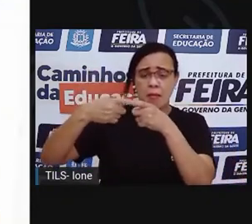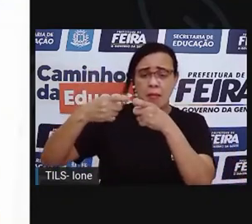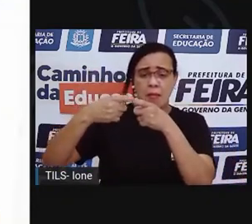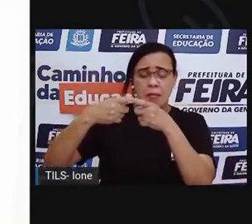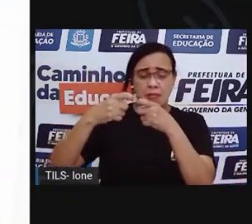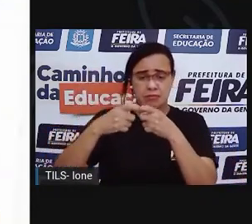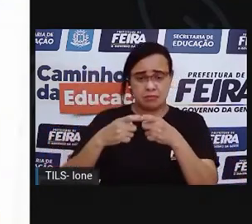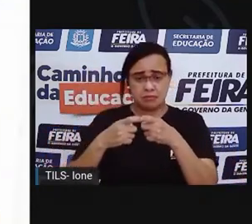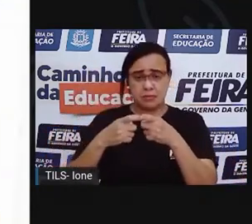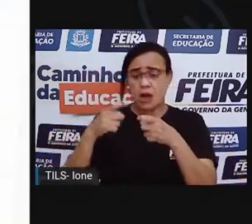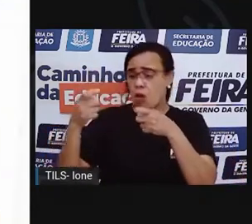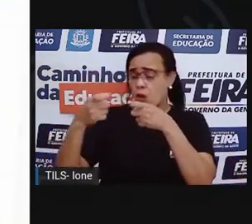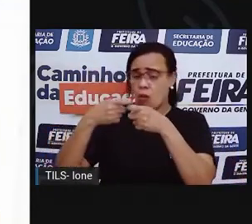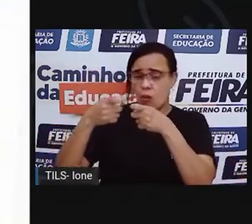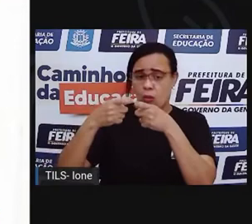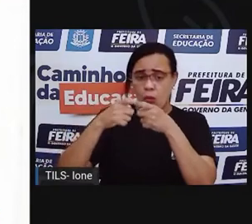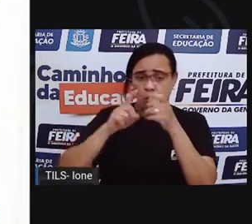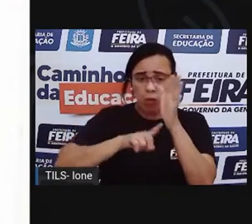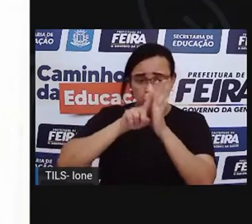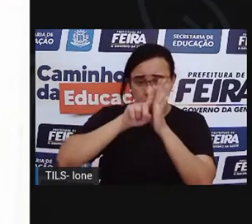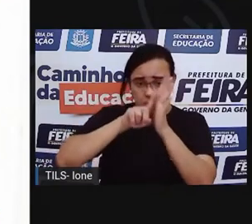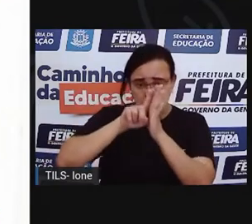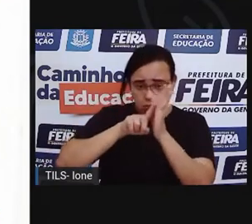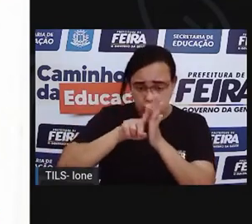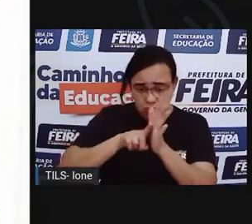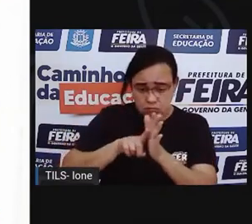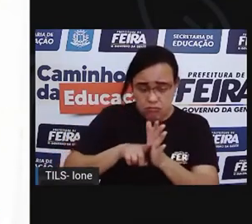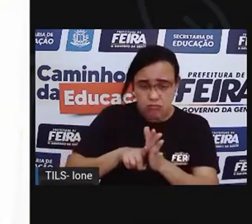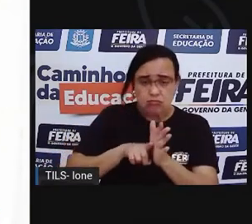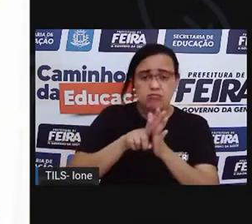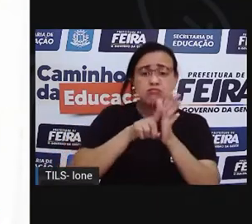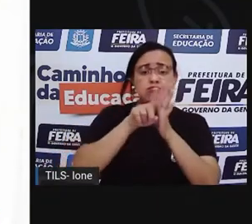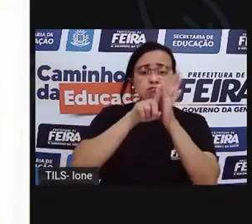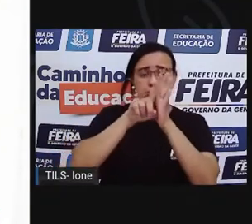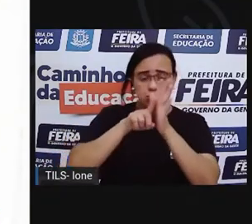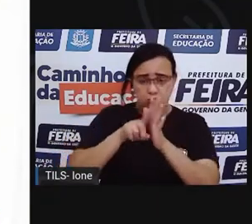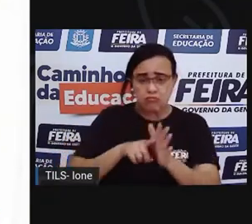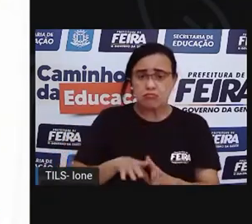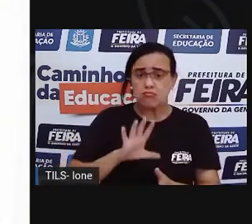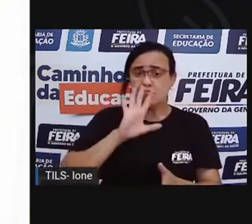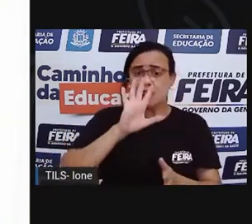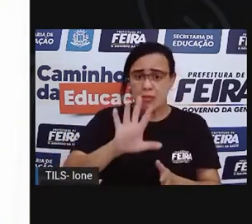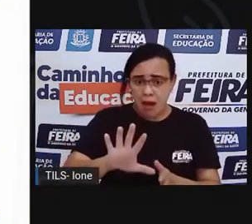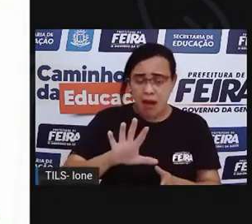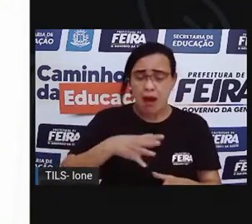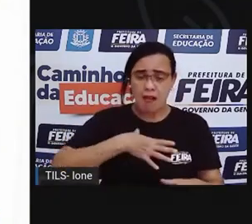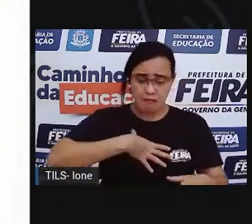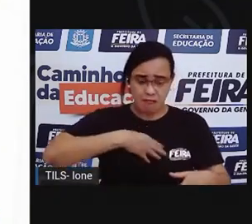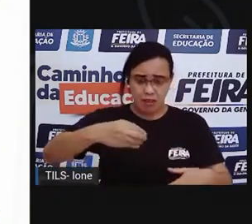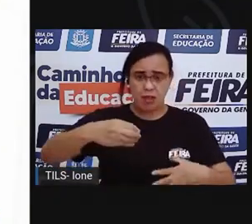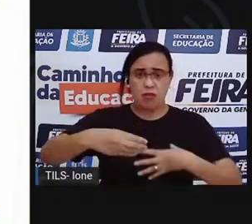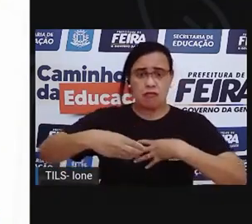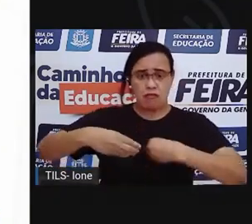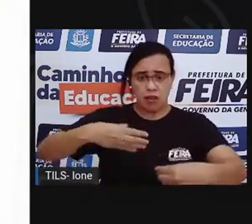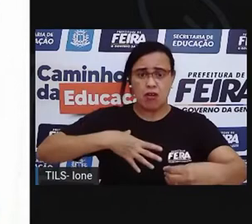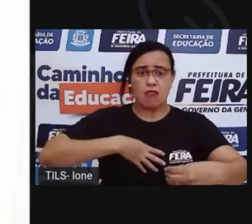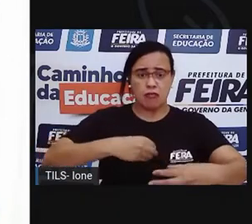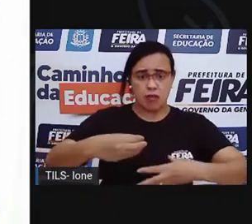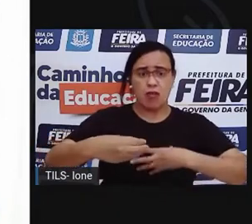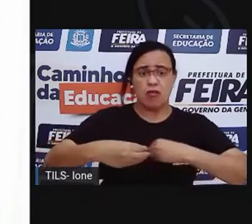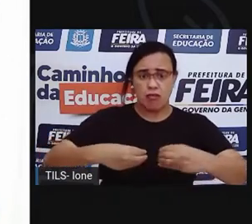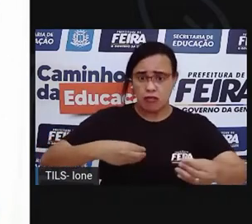grande espanto, outros pais aguardavam desesperados com seus filhos de cabeça